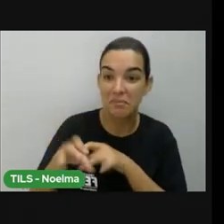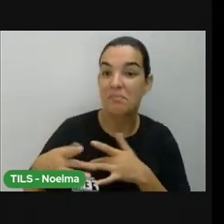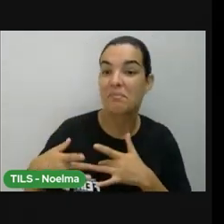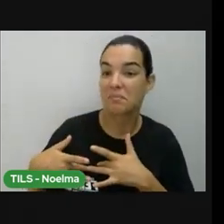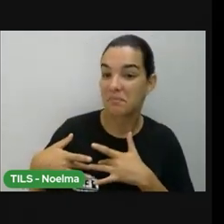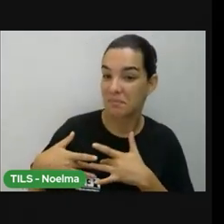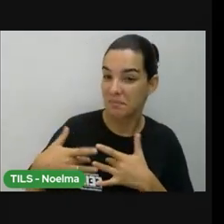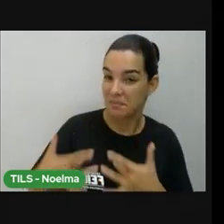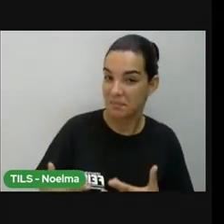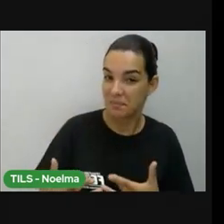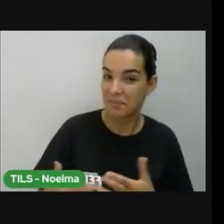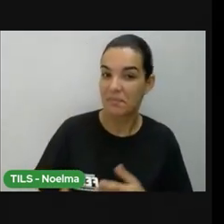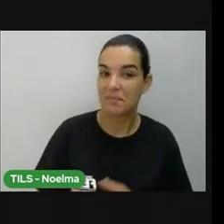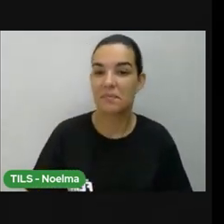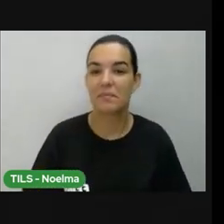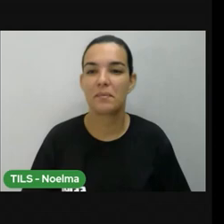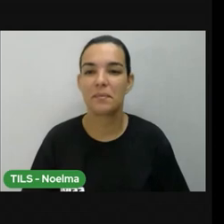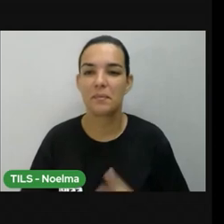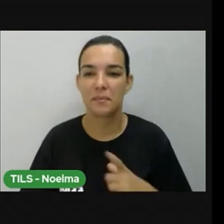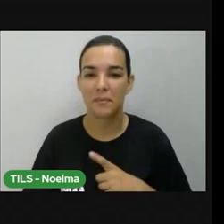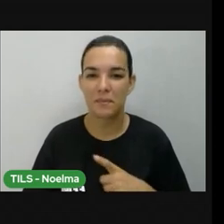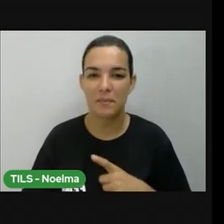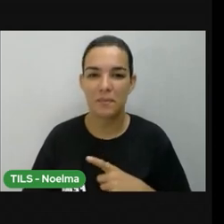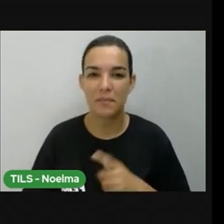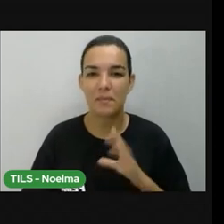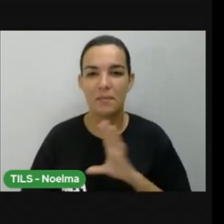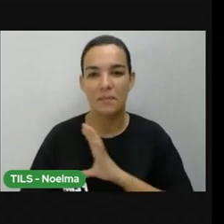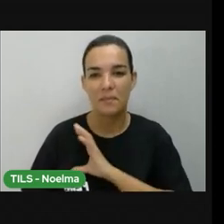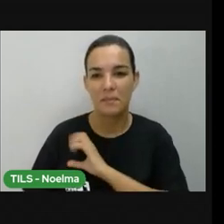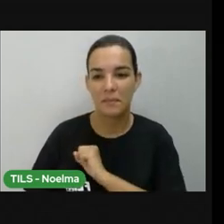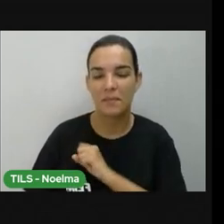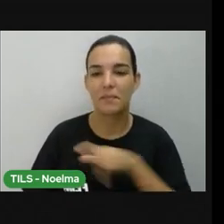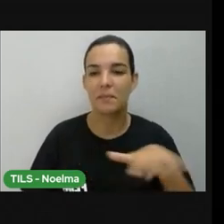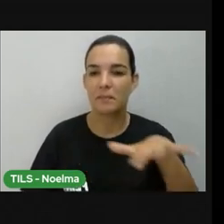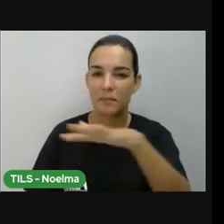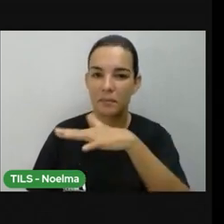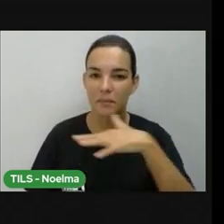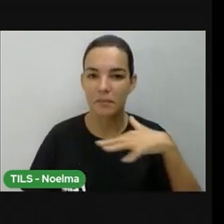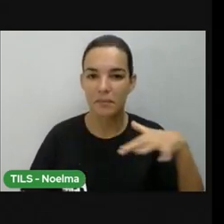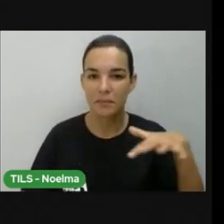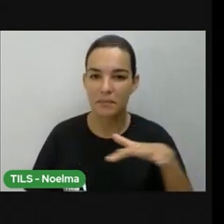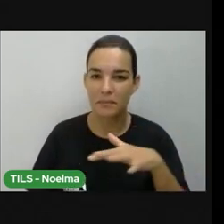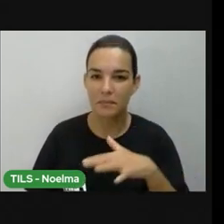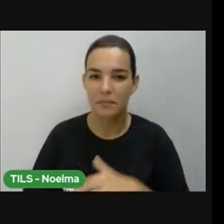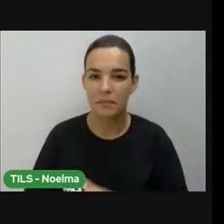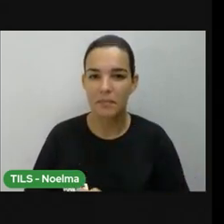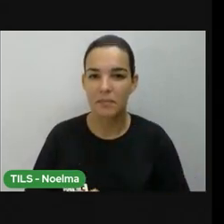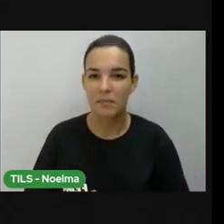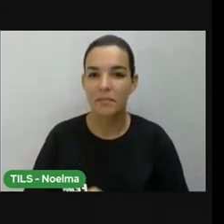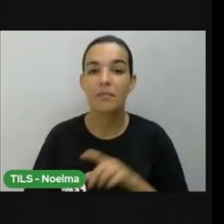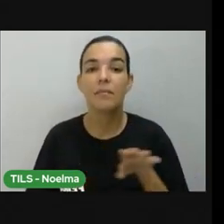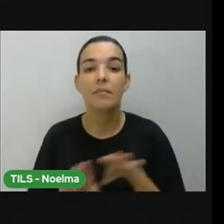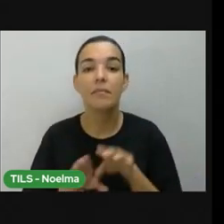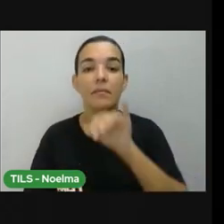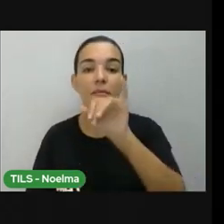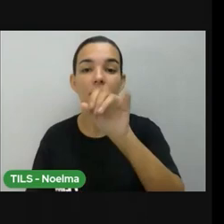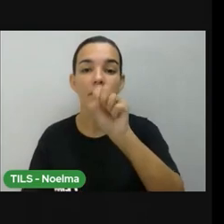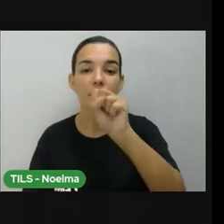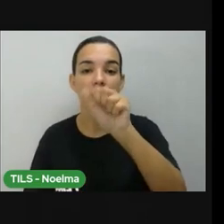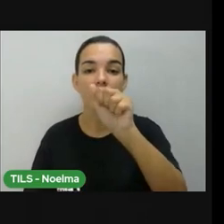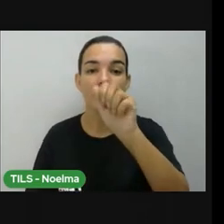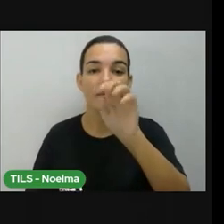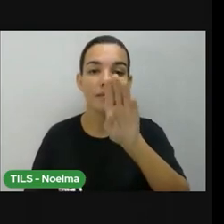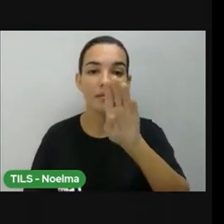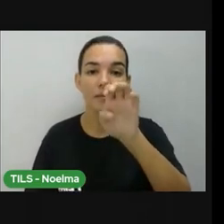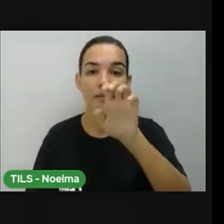Que era um convênio que o Moco tinha com a NPA, Legião Brasileira de Assistência. E Isabel trabalhou, certo? Um